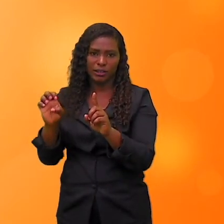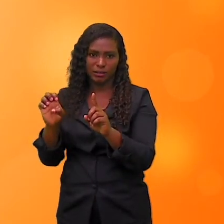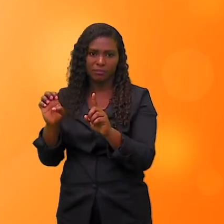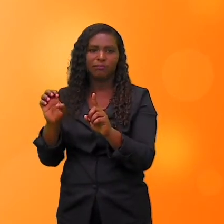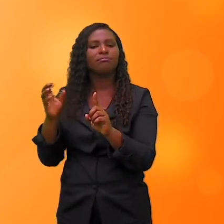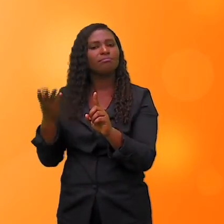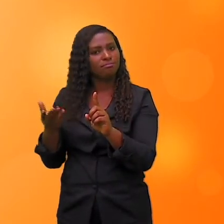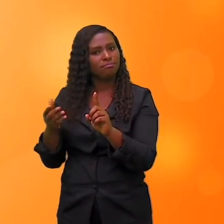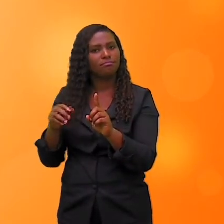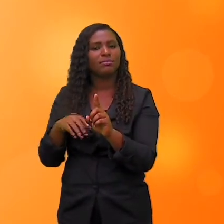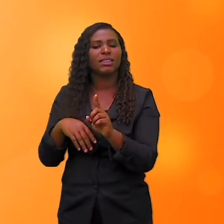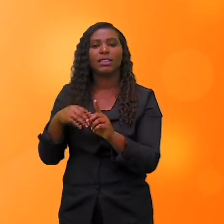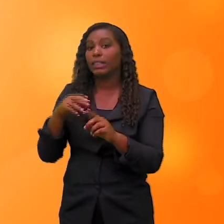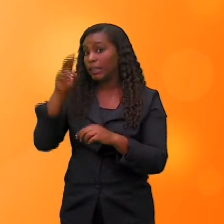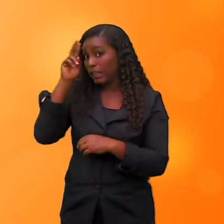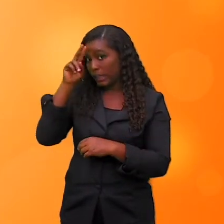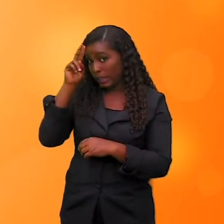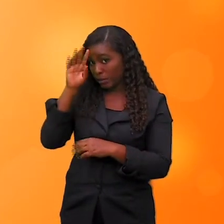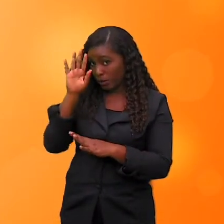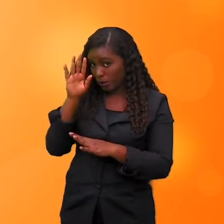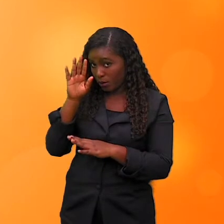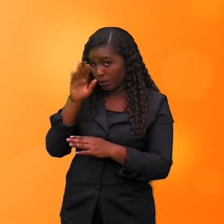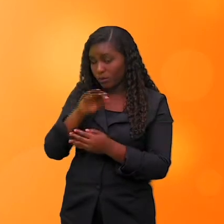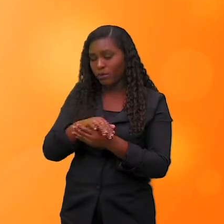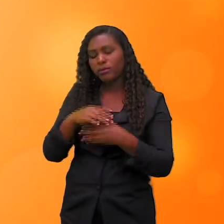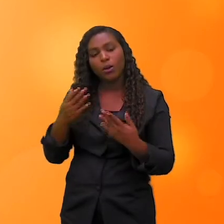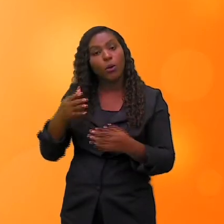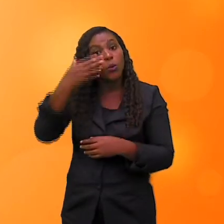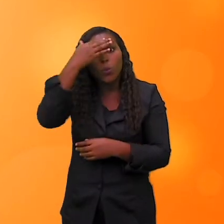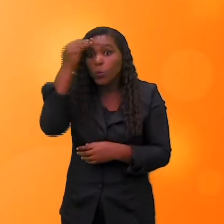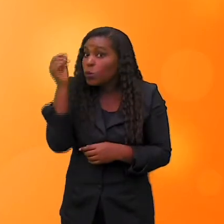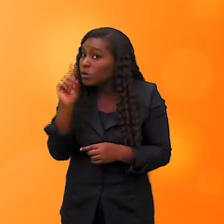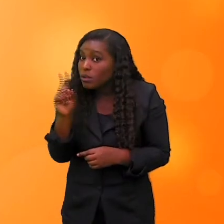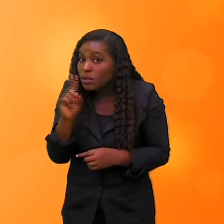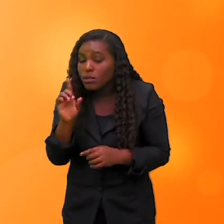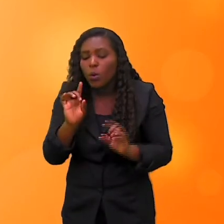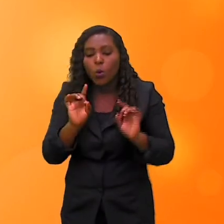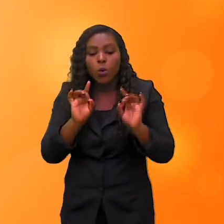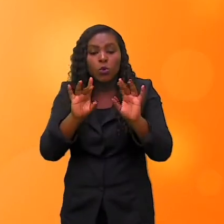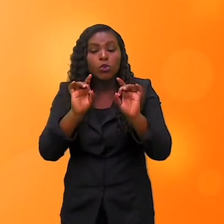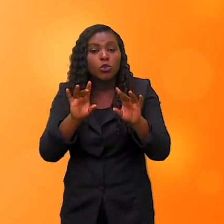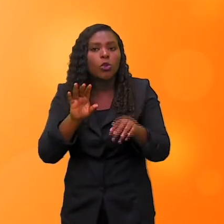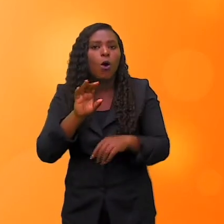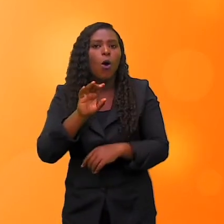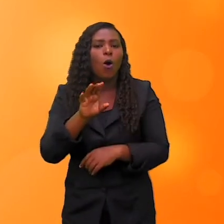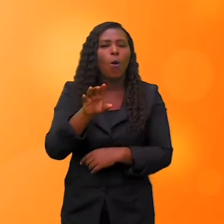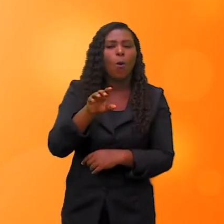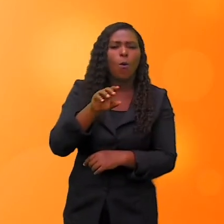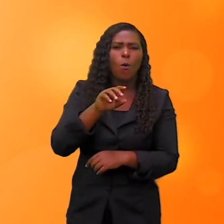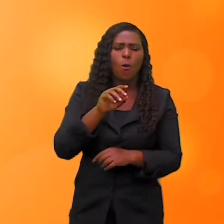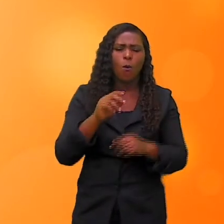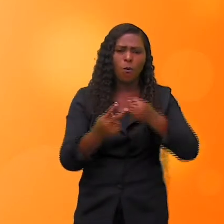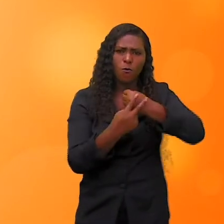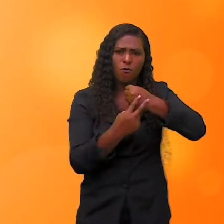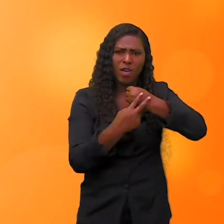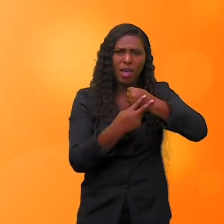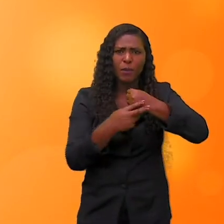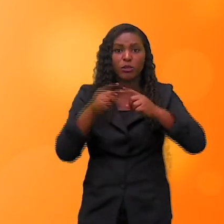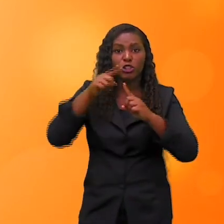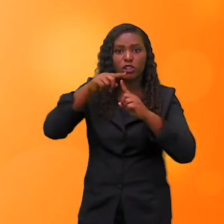esqueçam, pessoal, somente os verbos transitivos é que admitem essa